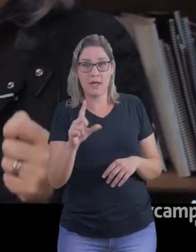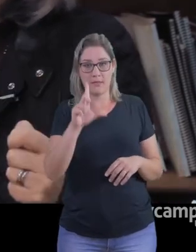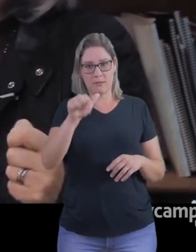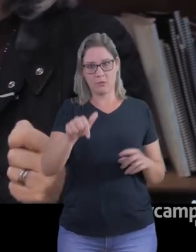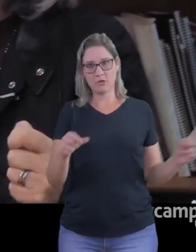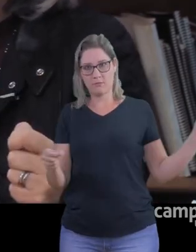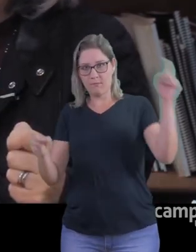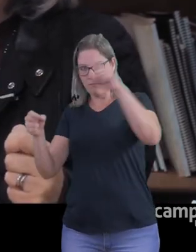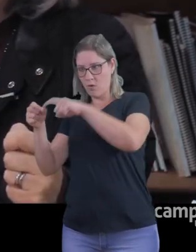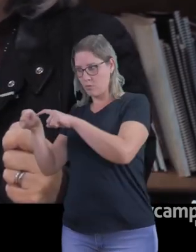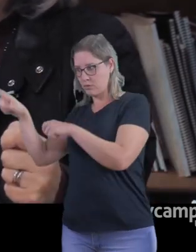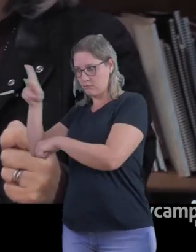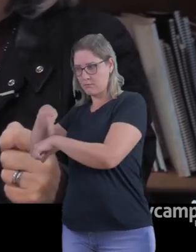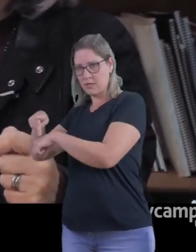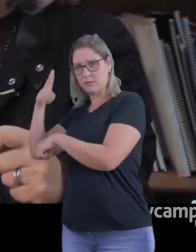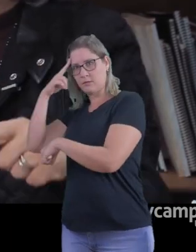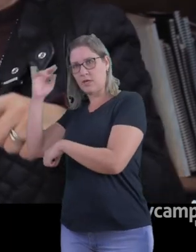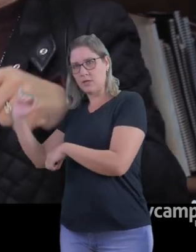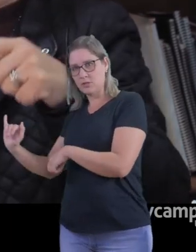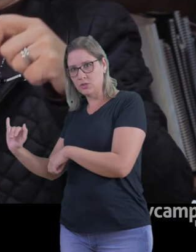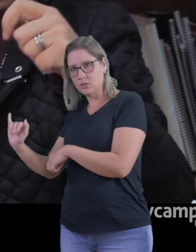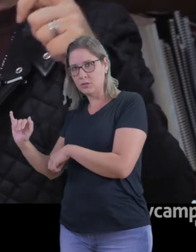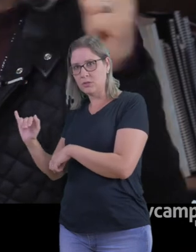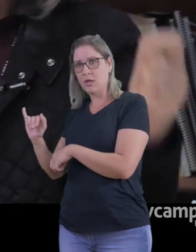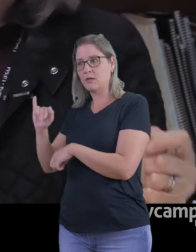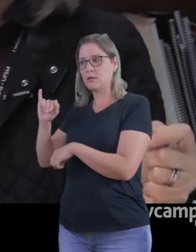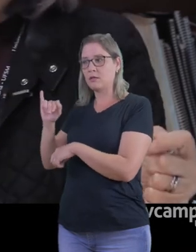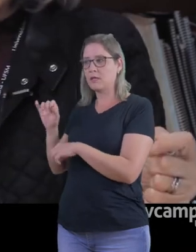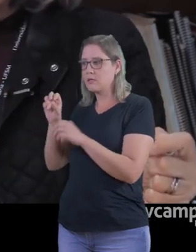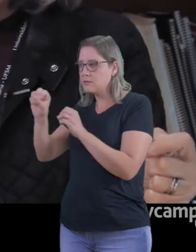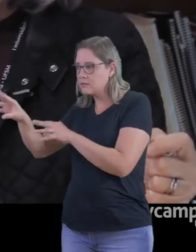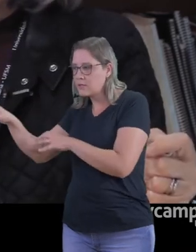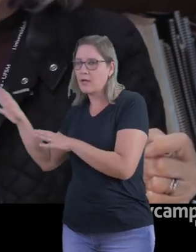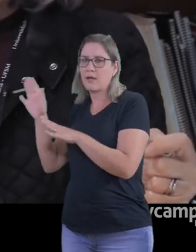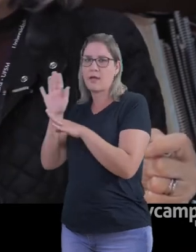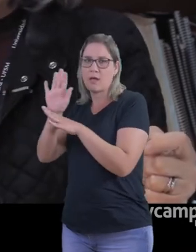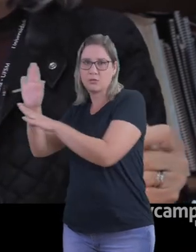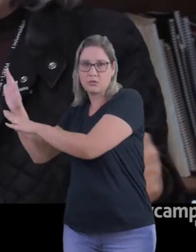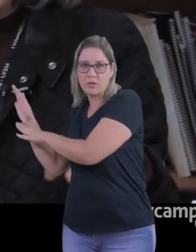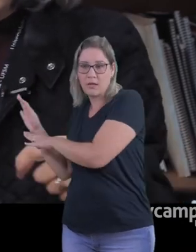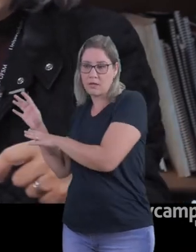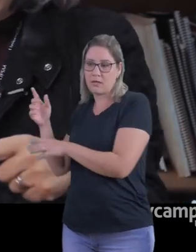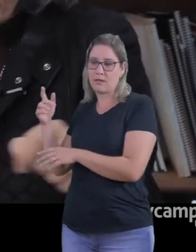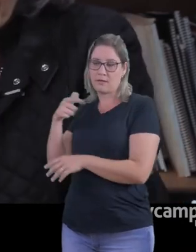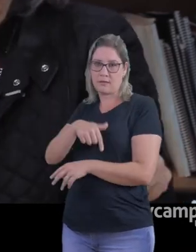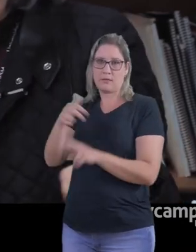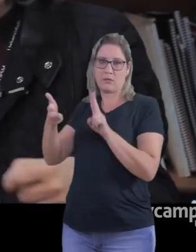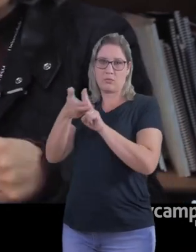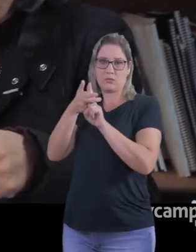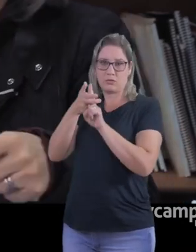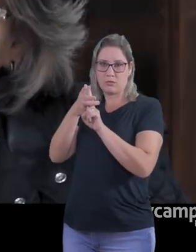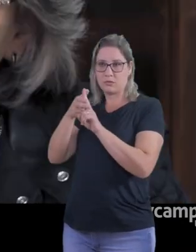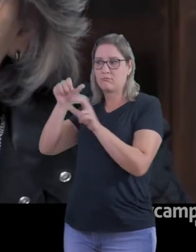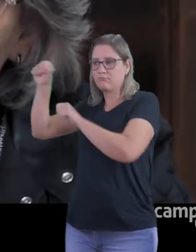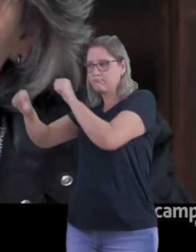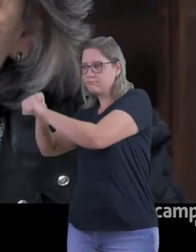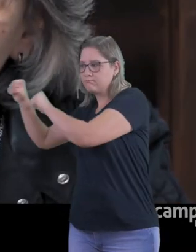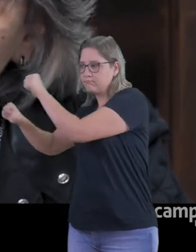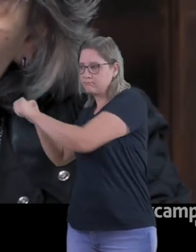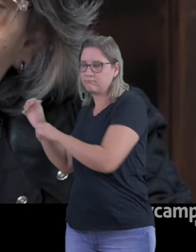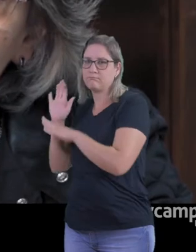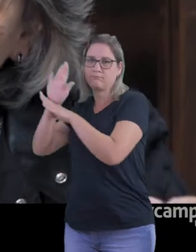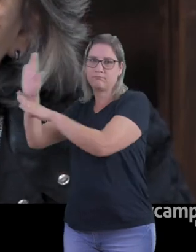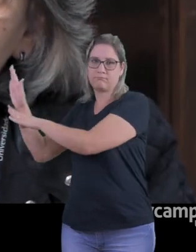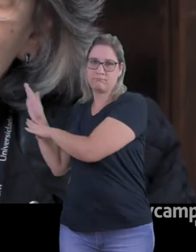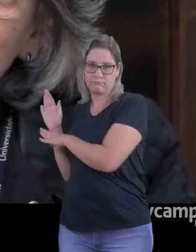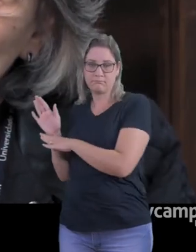Brasil tem a nos ensinar para voltar ao nosso país e aproveitar a experiência do